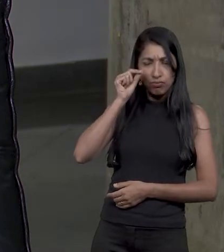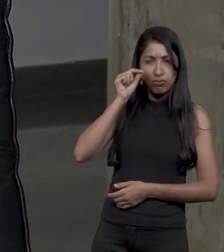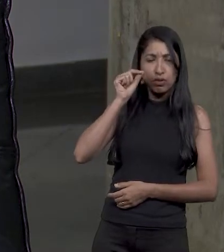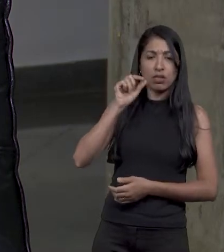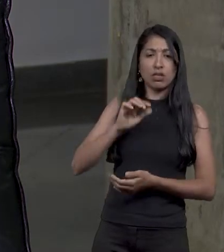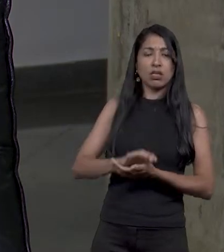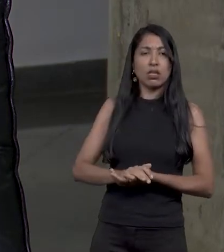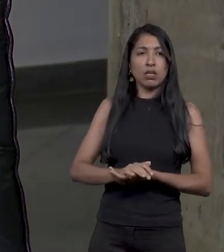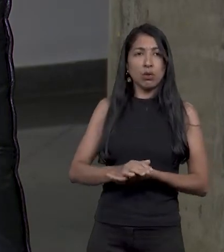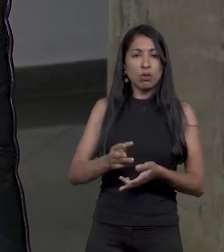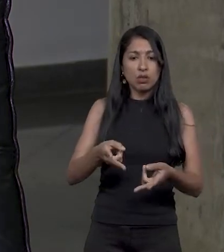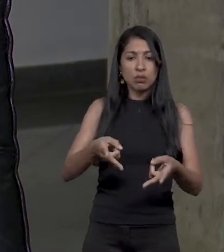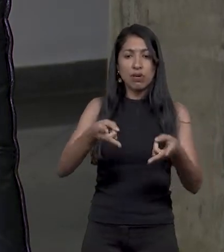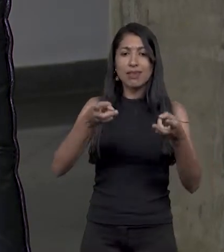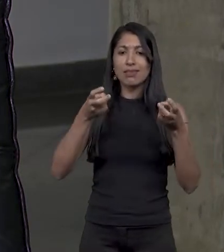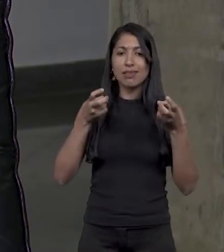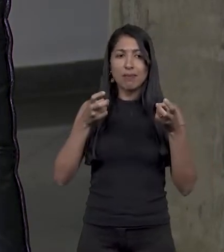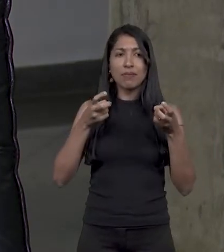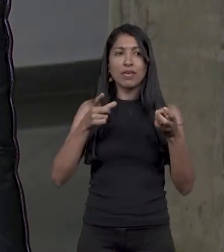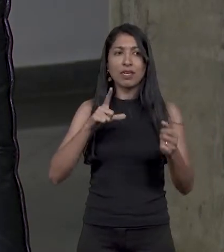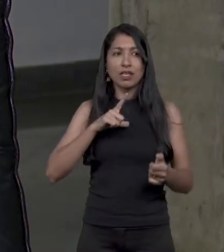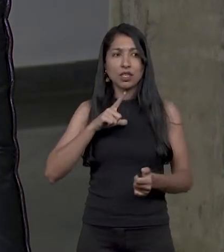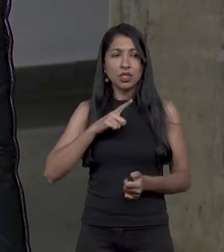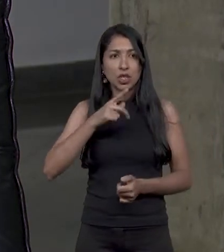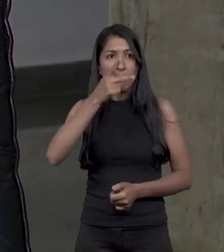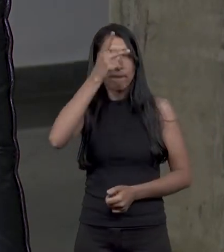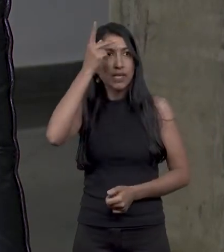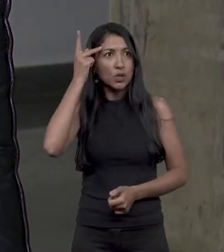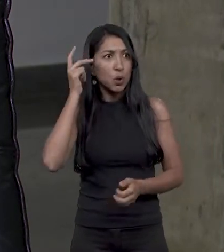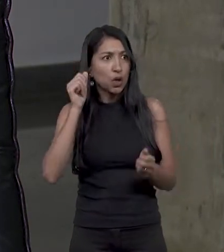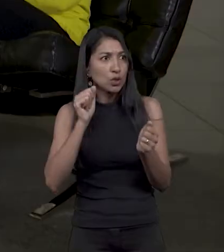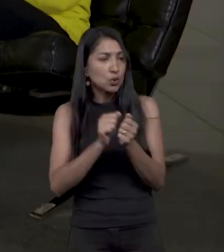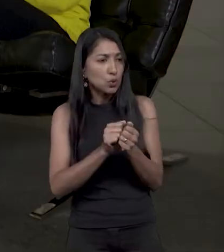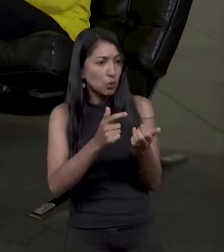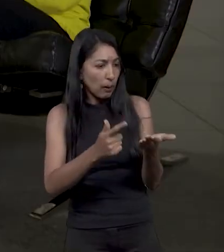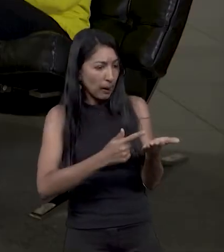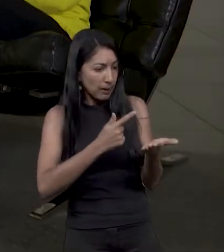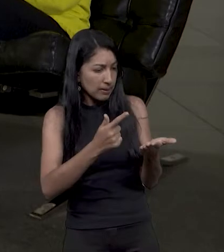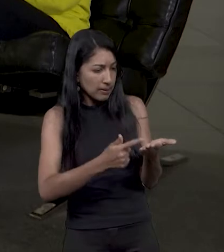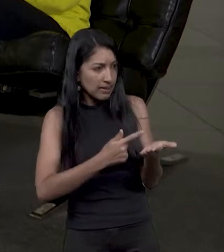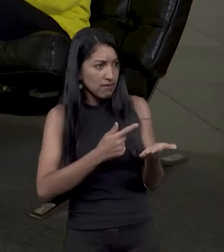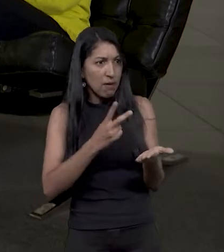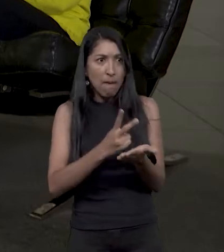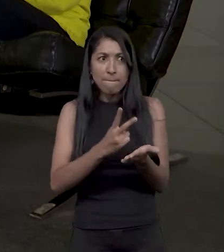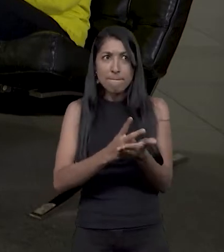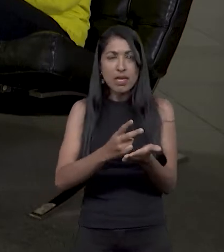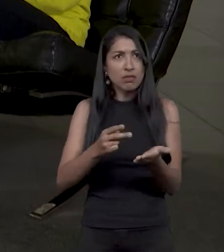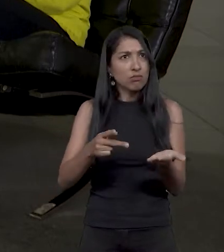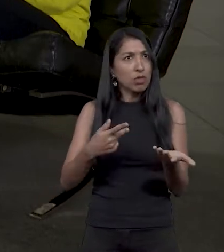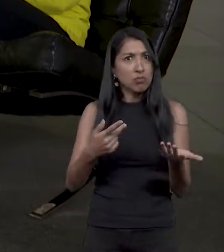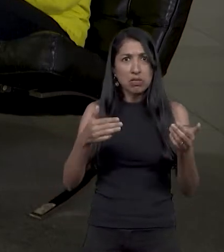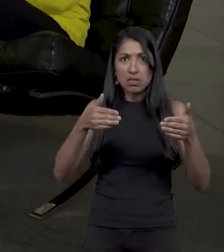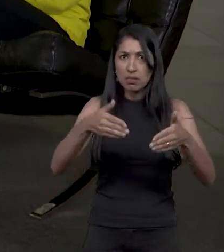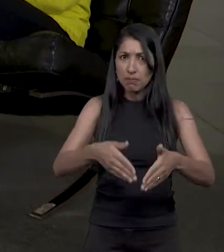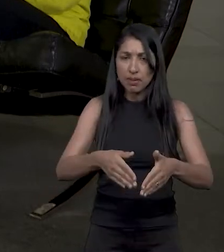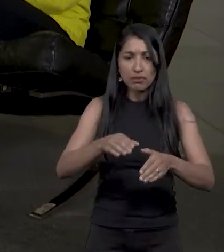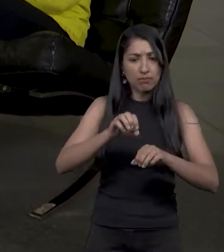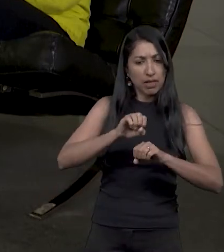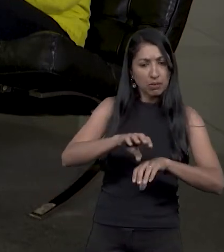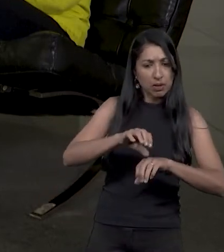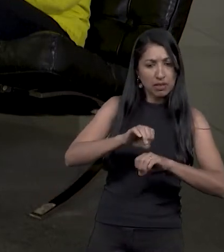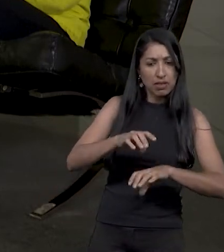Então, quando eu vi que tinha gente junto com os livros, mesmo eu sendo da educação,